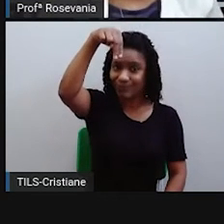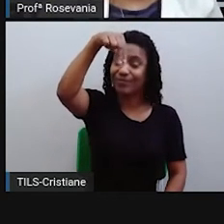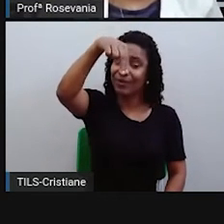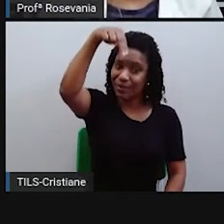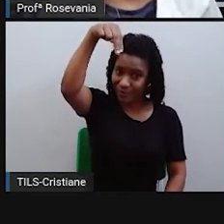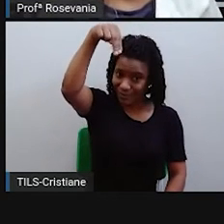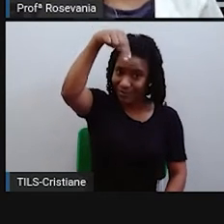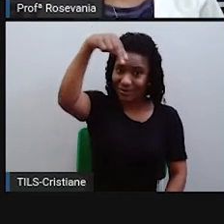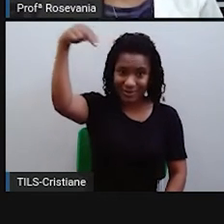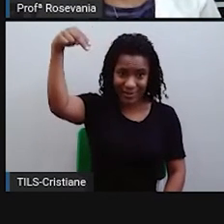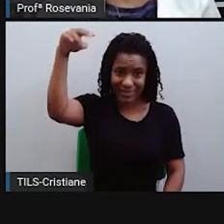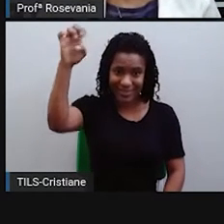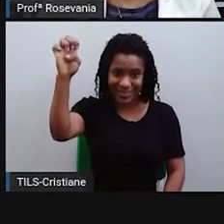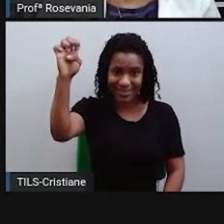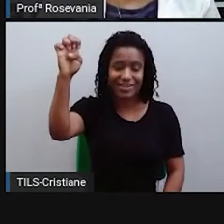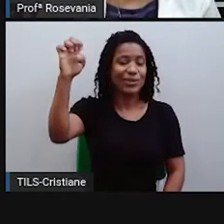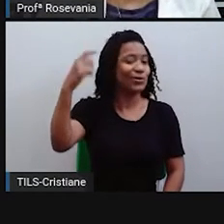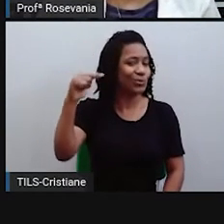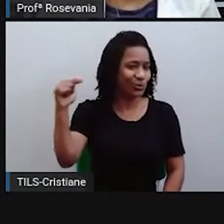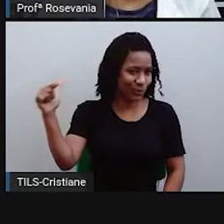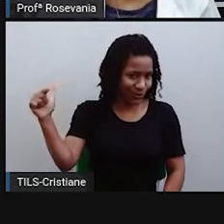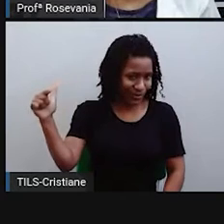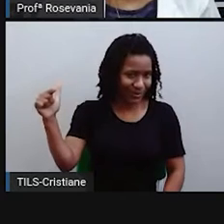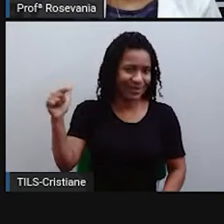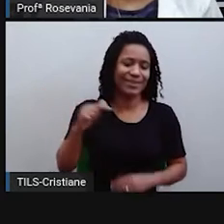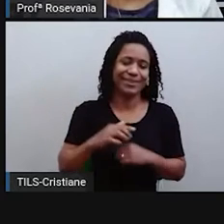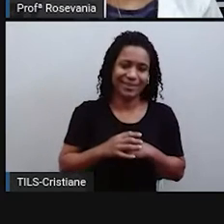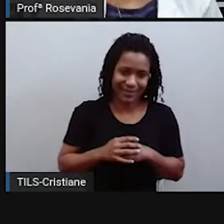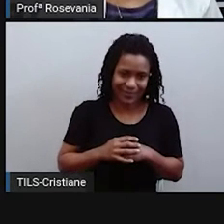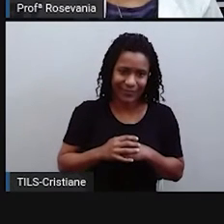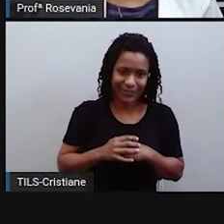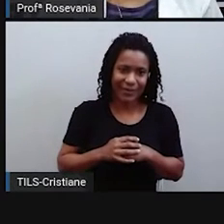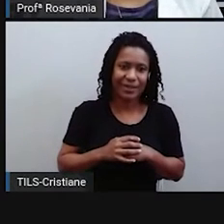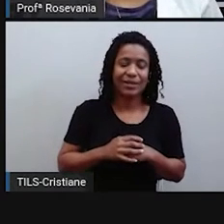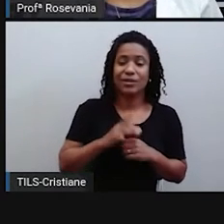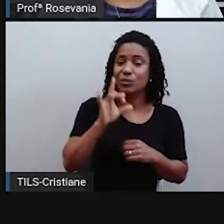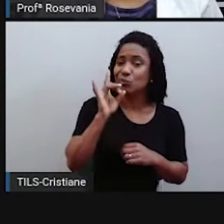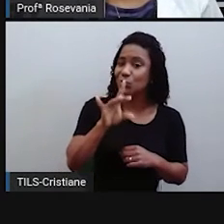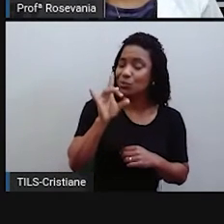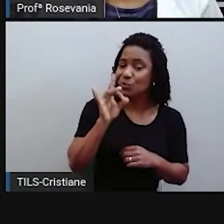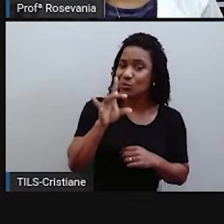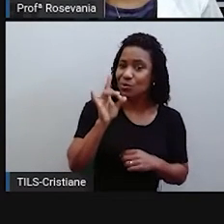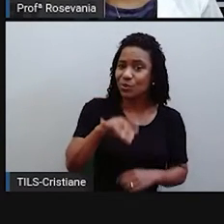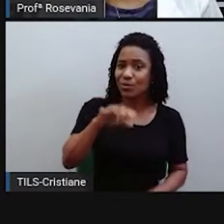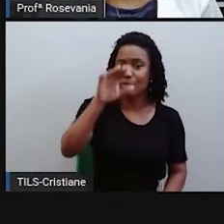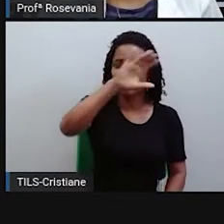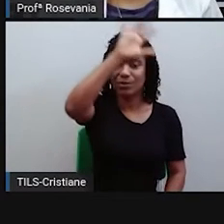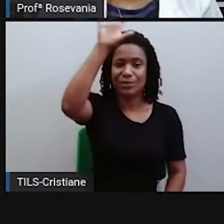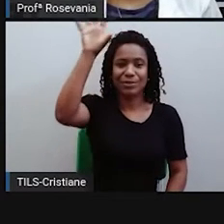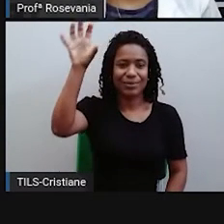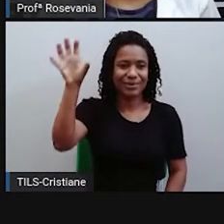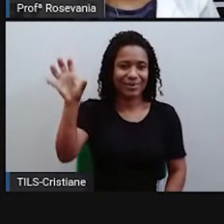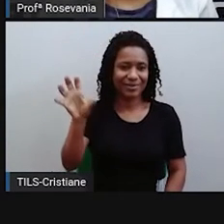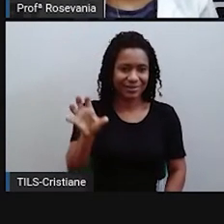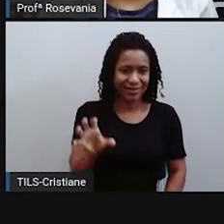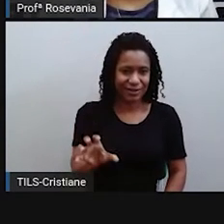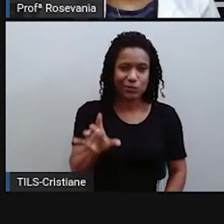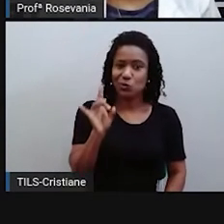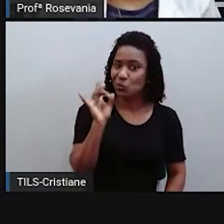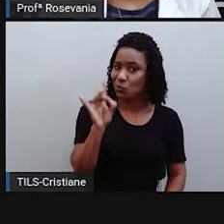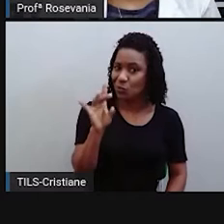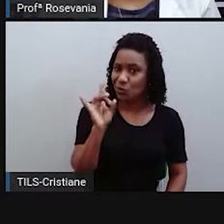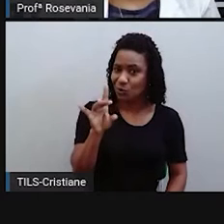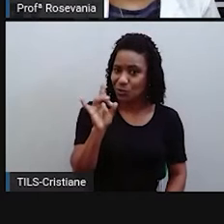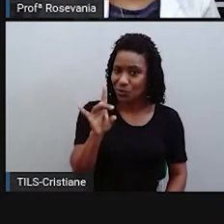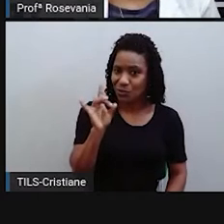nordeste, a centro-oeste e a região sudeste. A gente não tinha essa divisão. A gente só tinha esses grandes espaços aí, né?